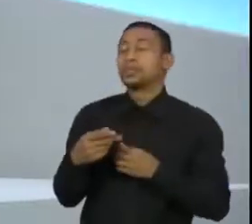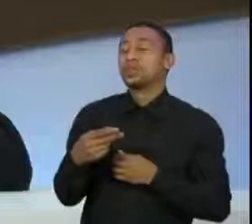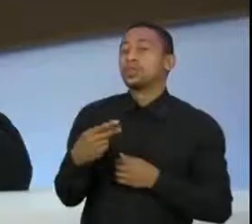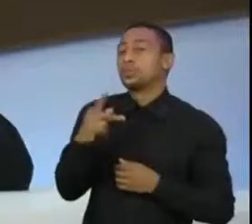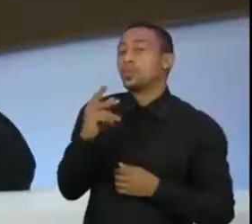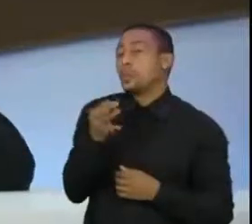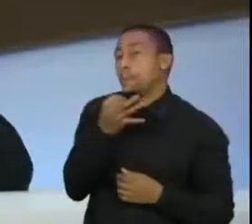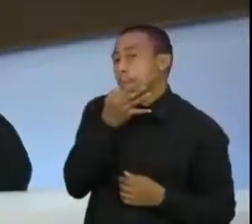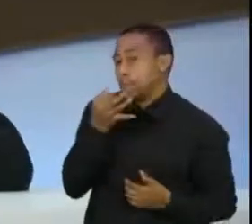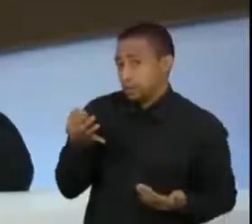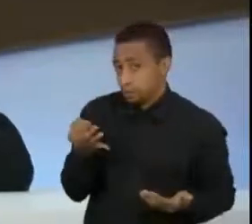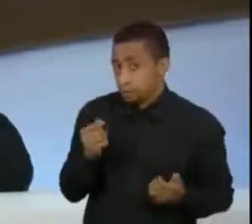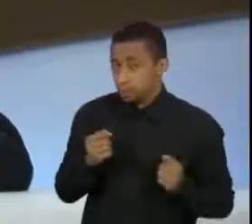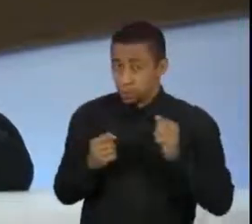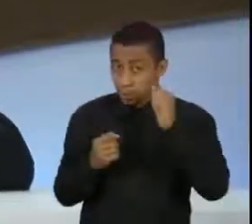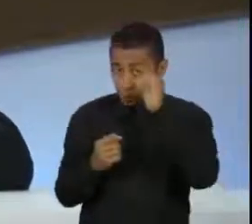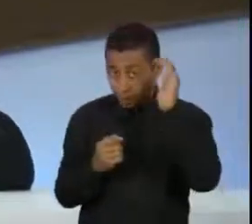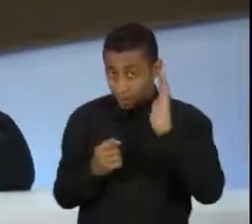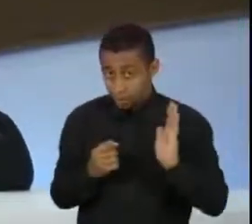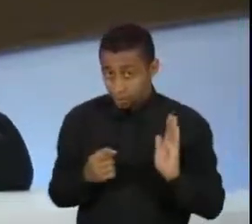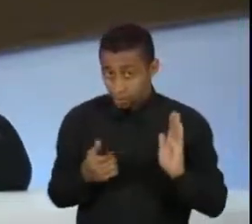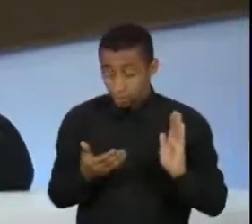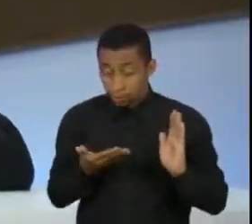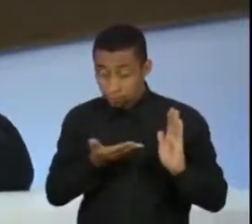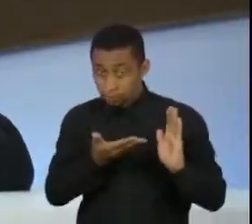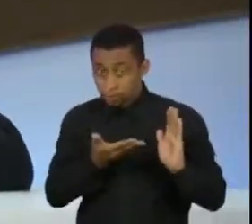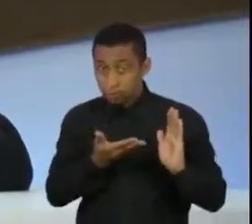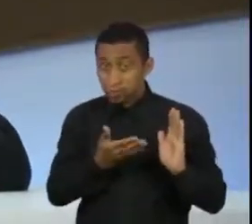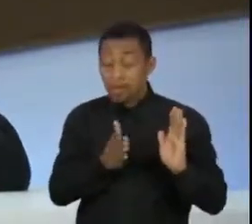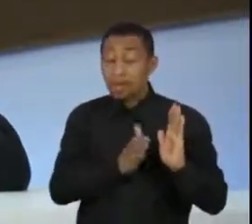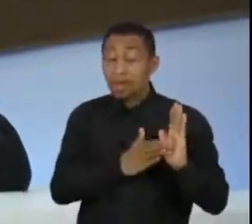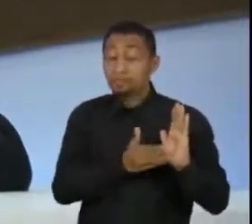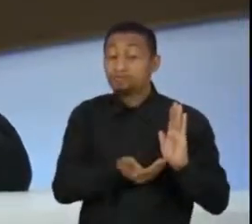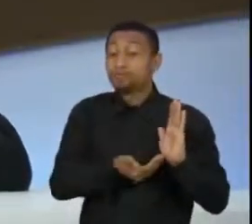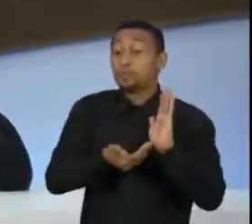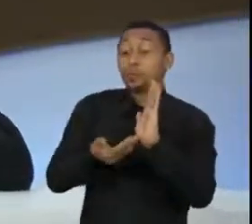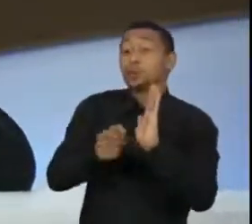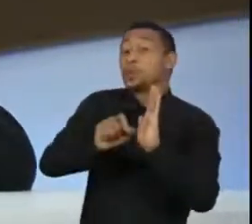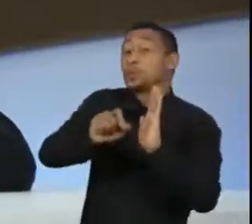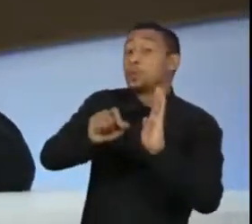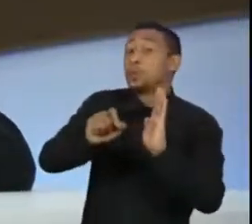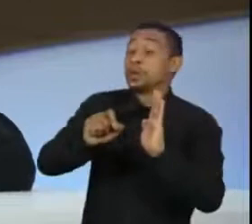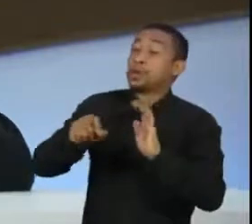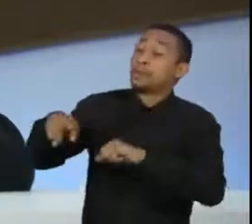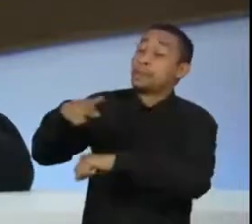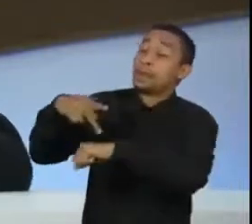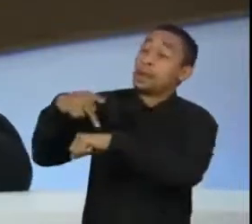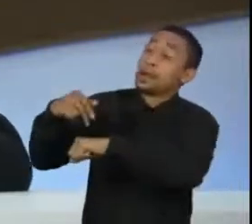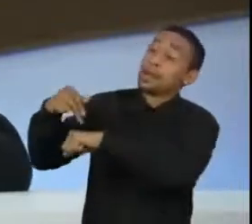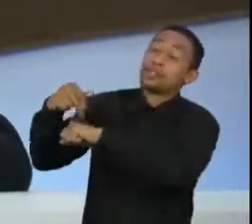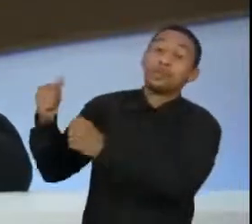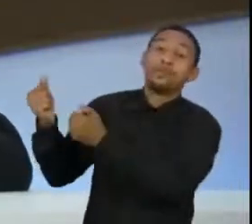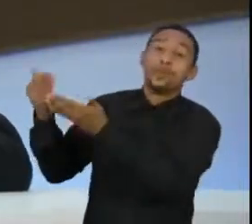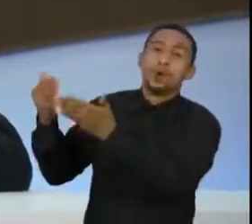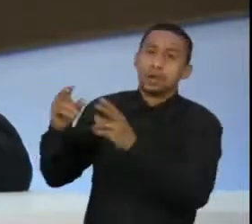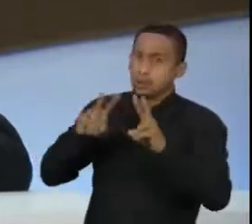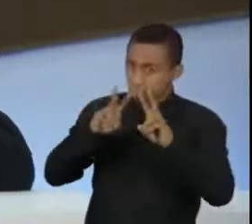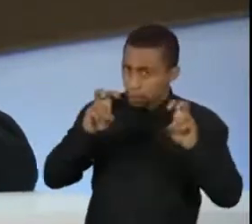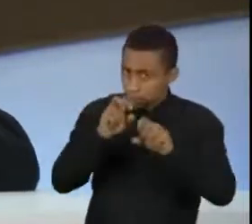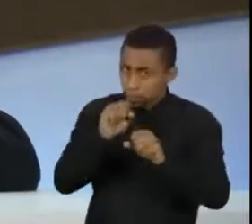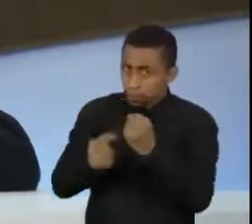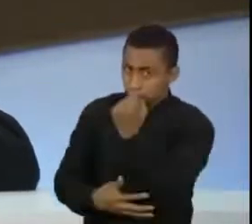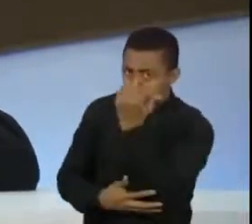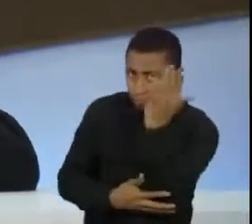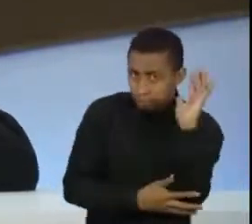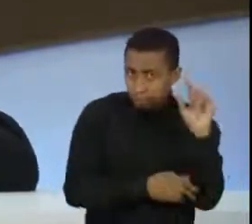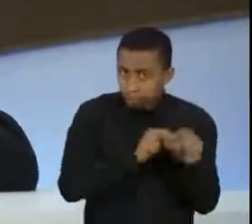imagem que o Brasil tem hoje na comunidade internacional em relação à questão ambiental e de